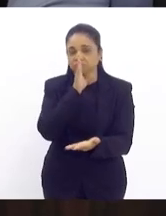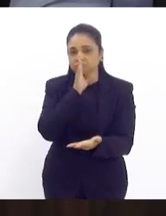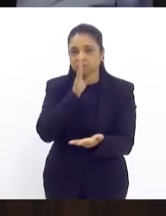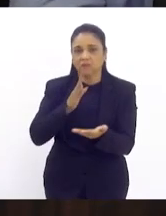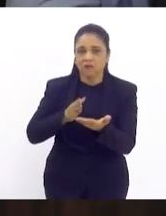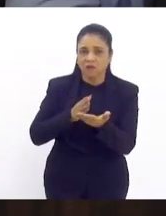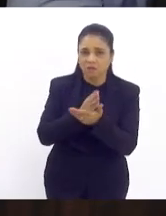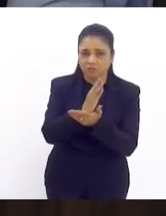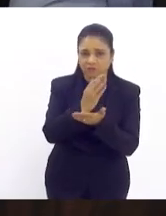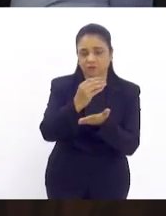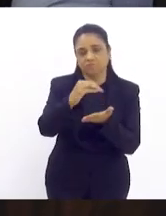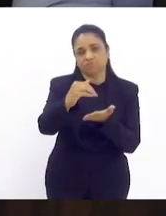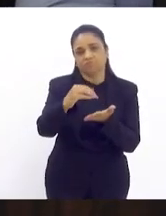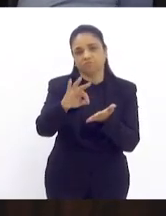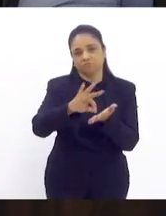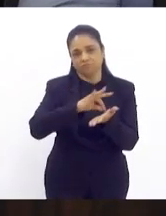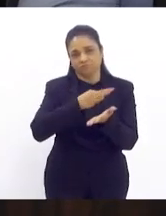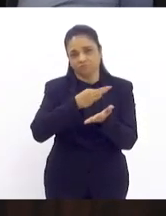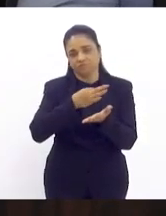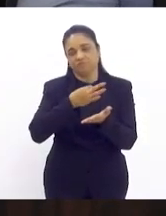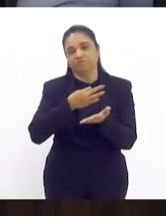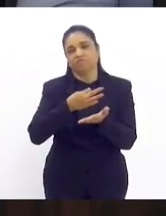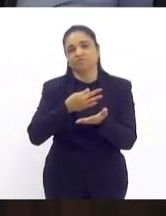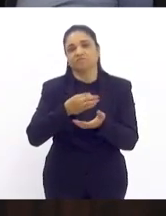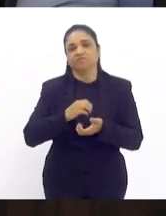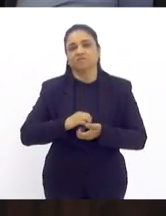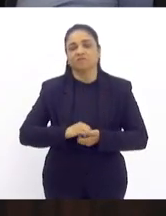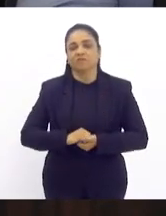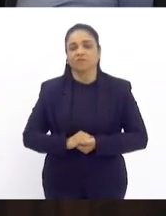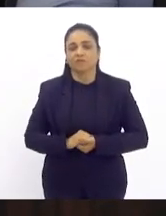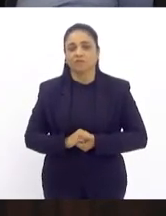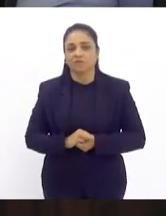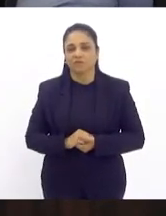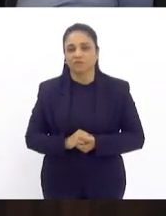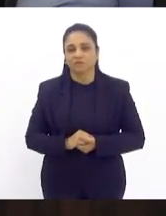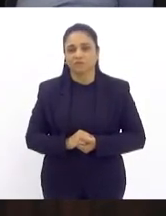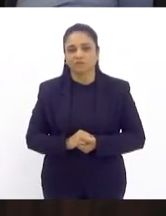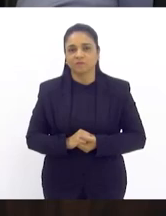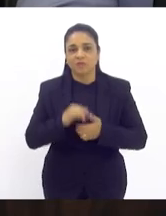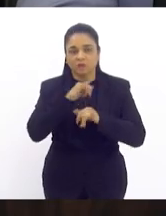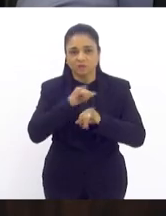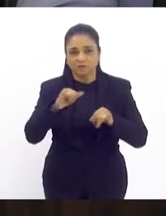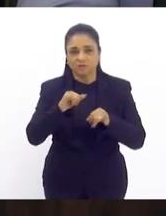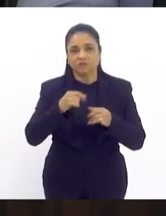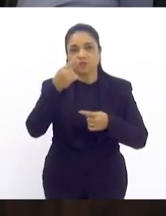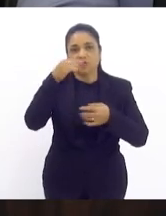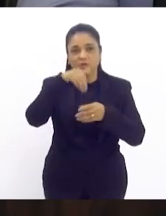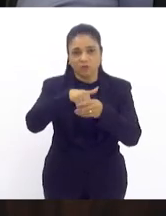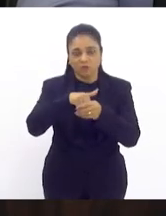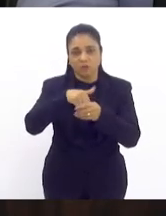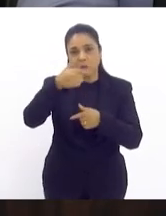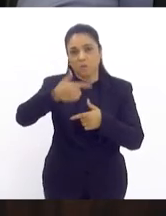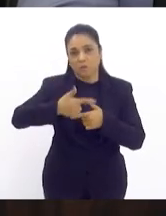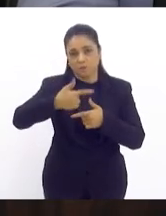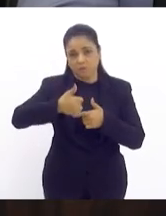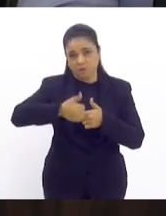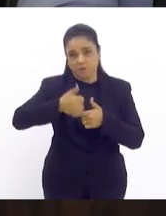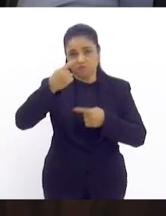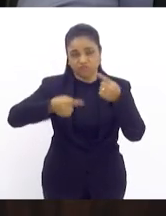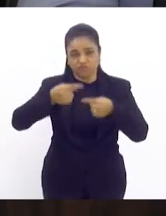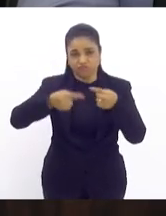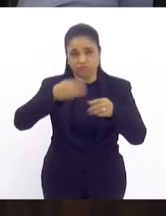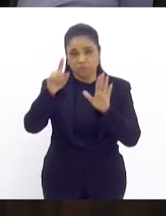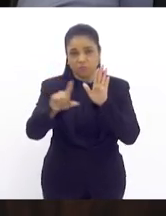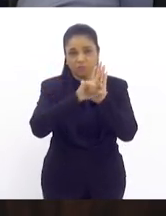estão aprovado vai autógrafo anuncio em votação em primeira discussão projeto